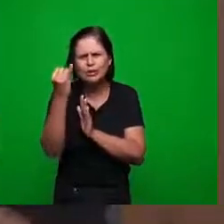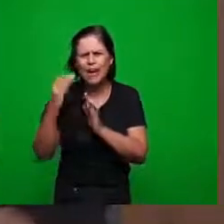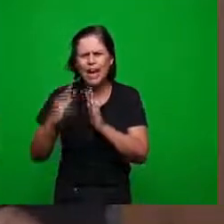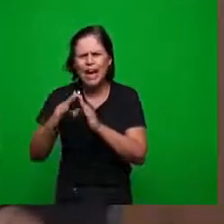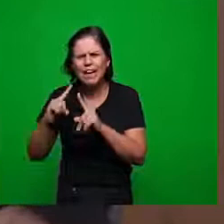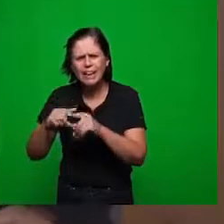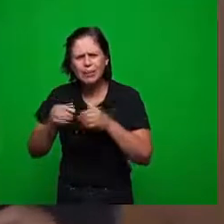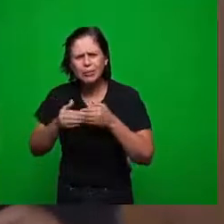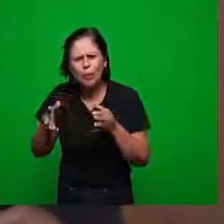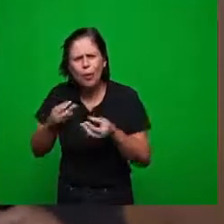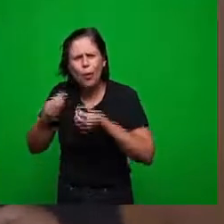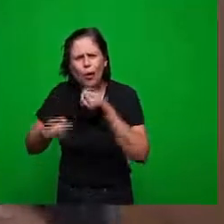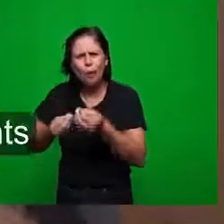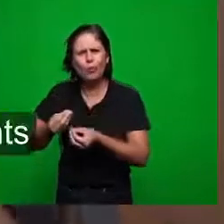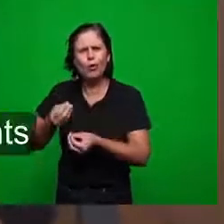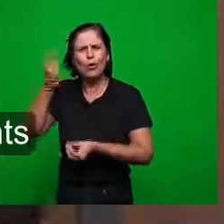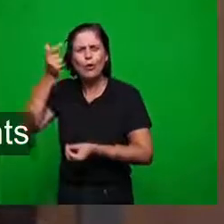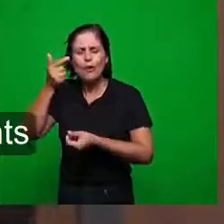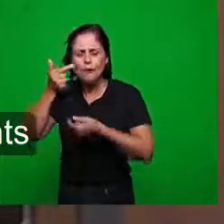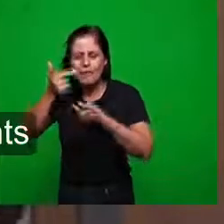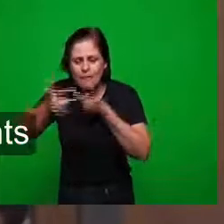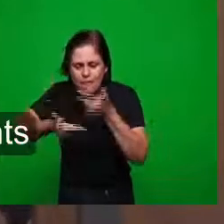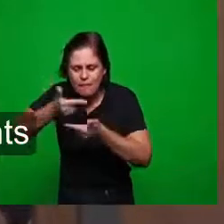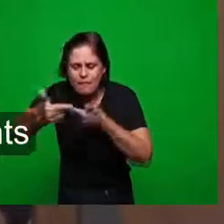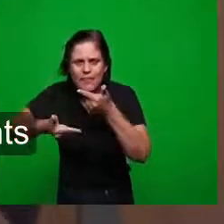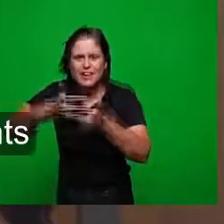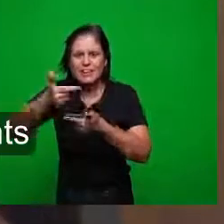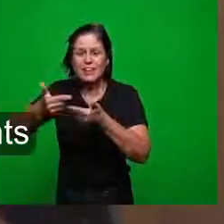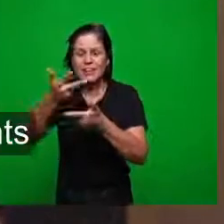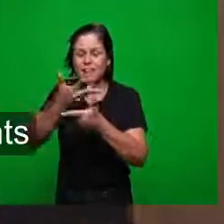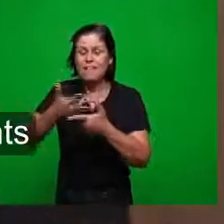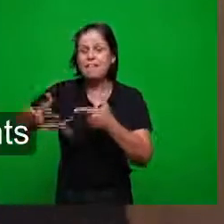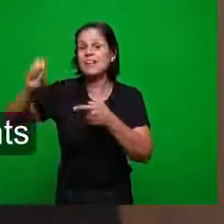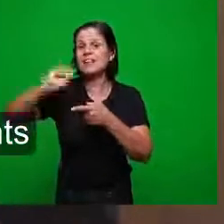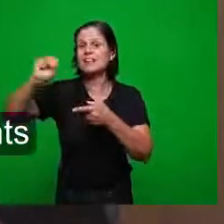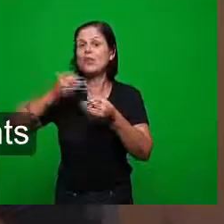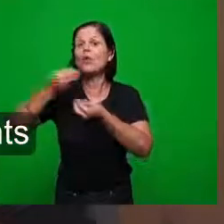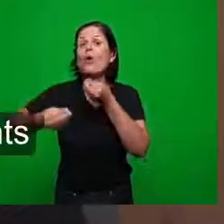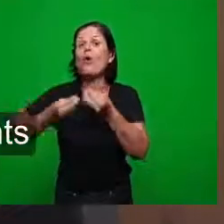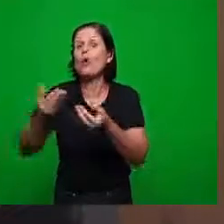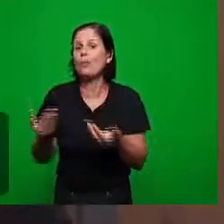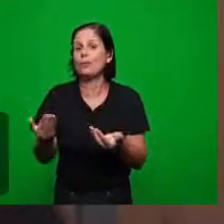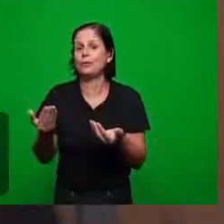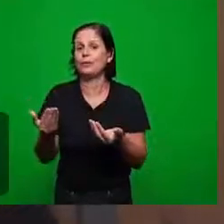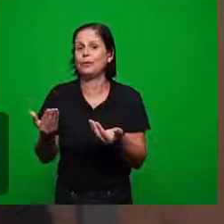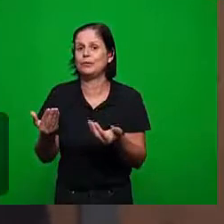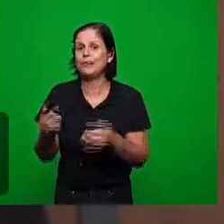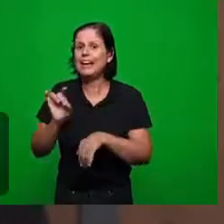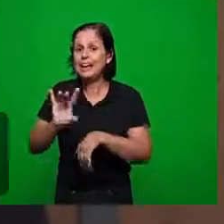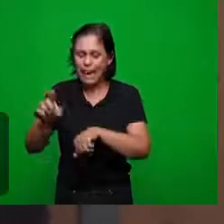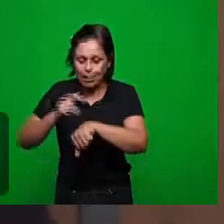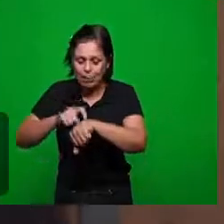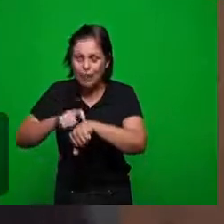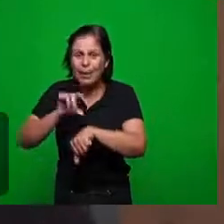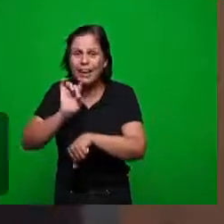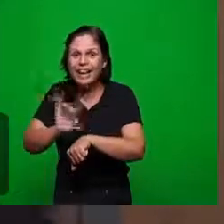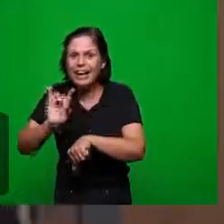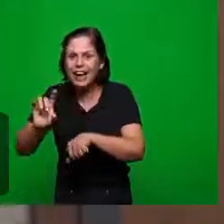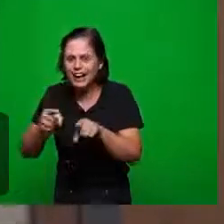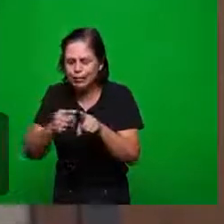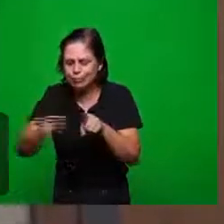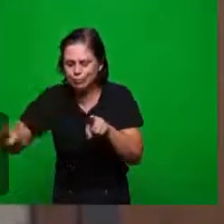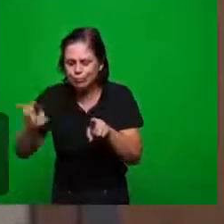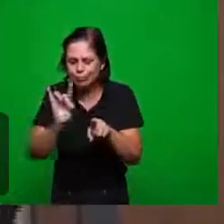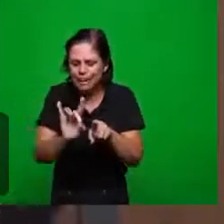aqui nesse tempo com as respostas então cada um momento desse a ênfase foi essa aqui mas